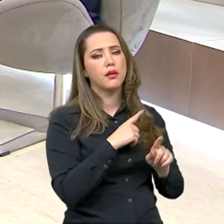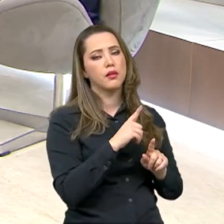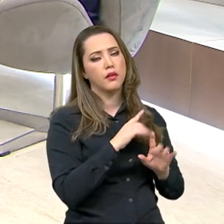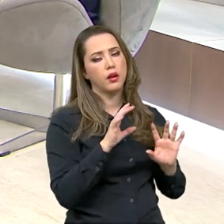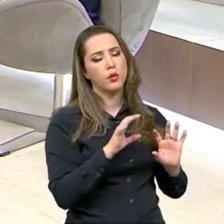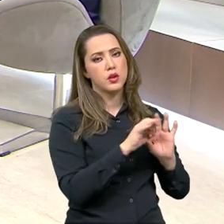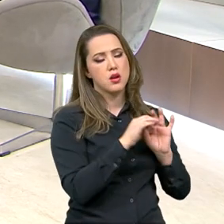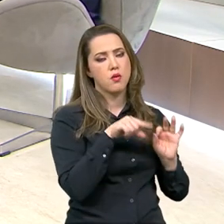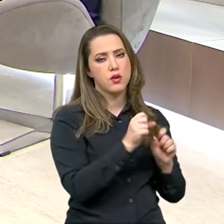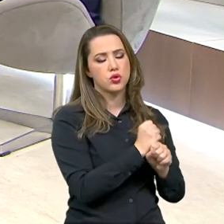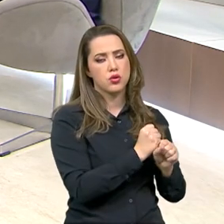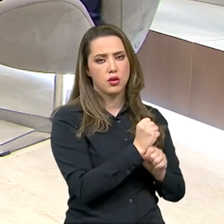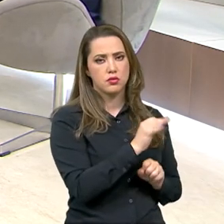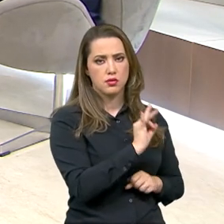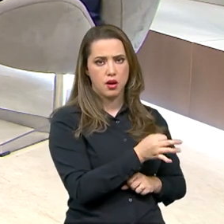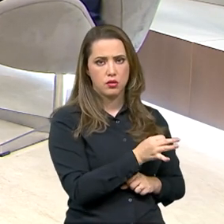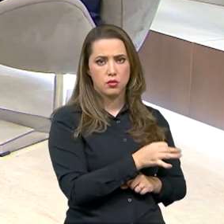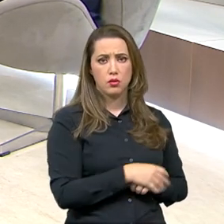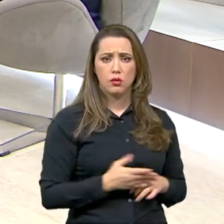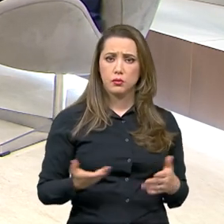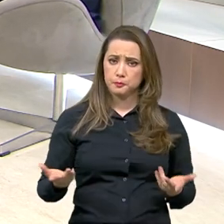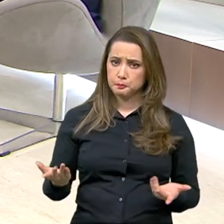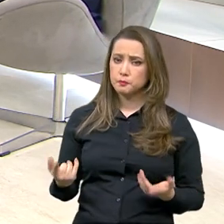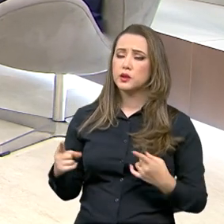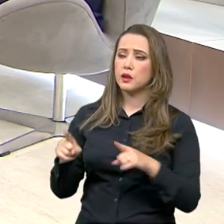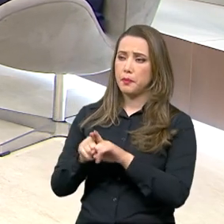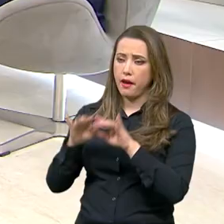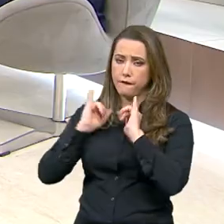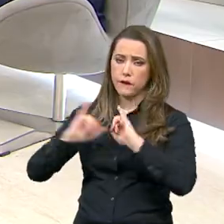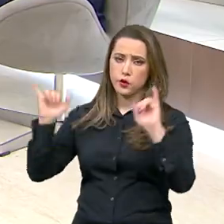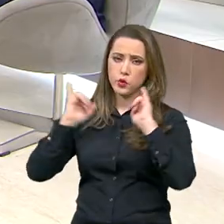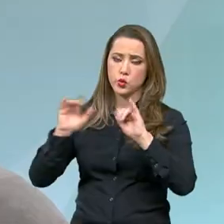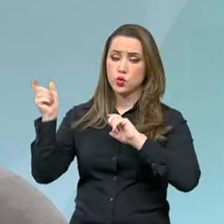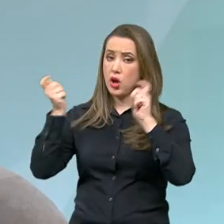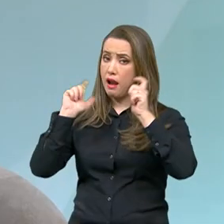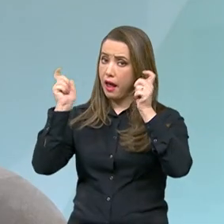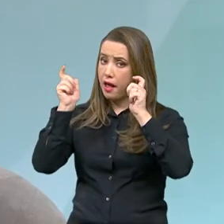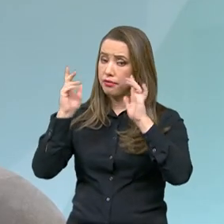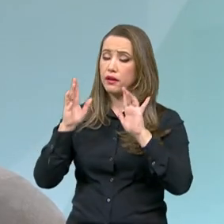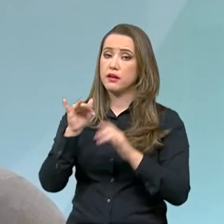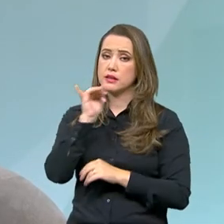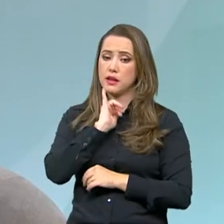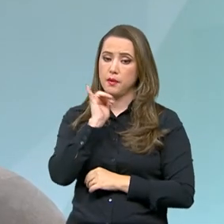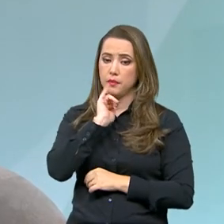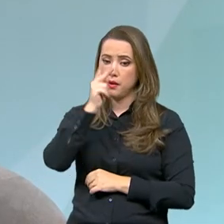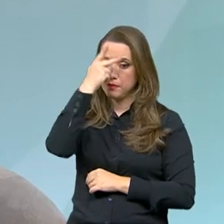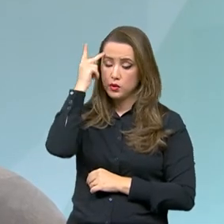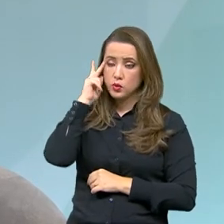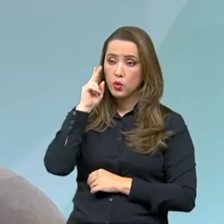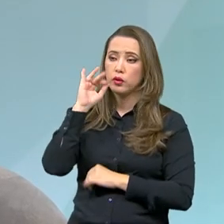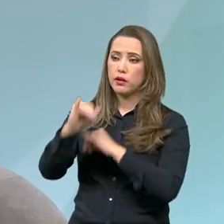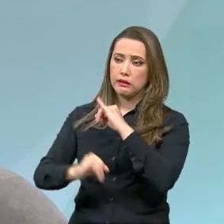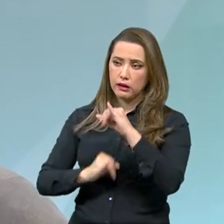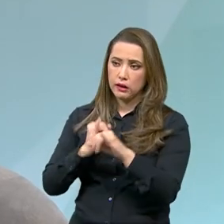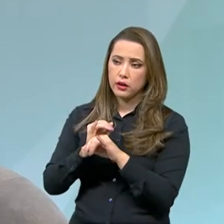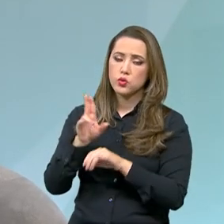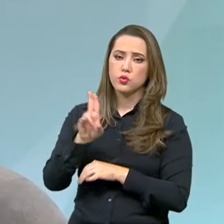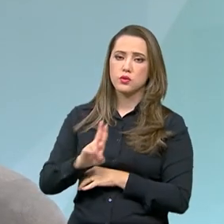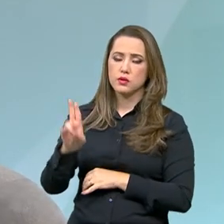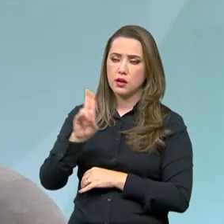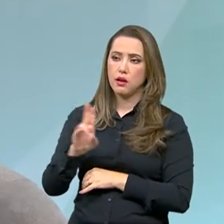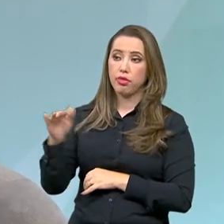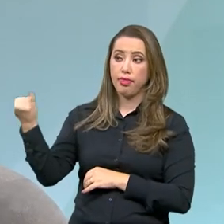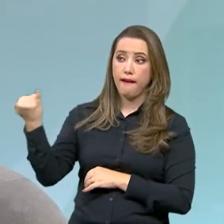a emissão de alertas de autoproteção também pelo Google Alertas. Então, quando a pessoa, aí, com acesso à internet, ela consegue